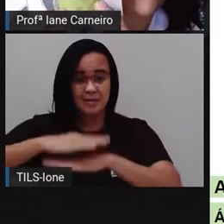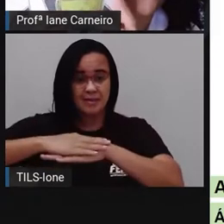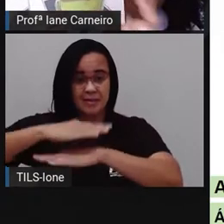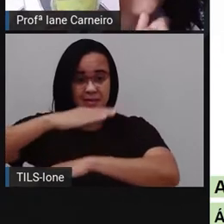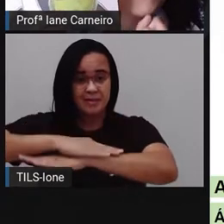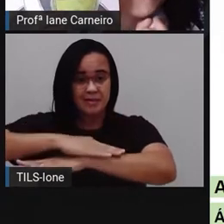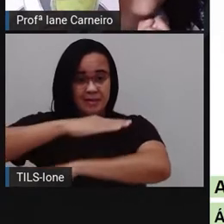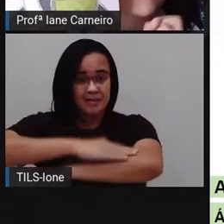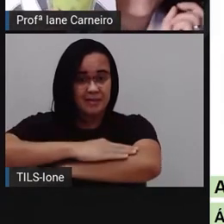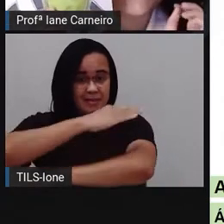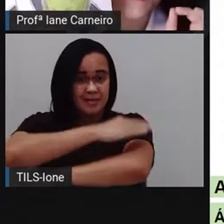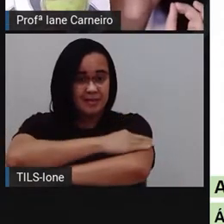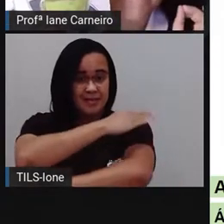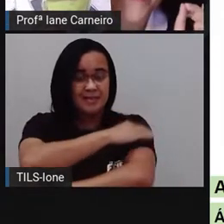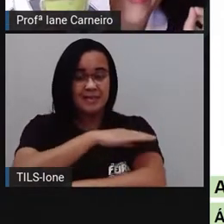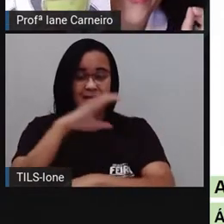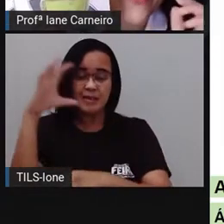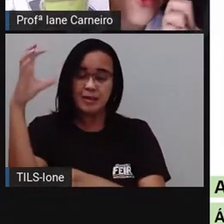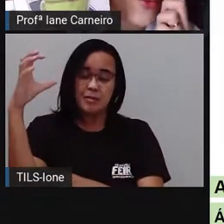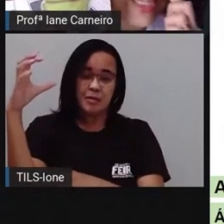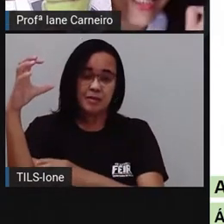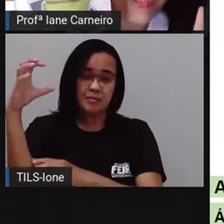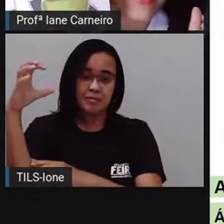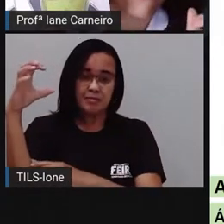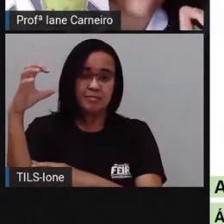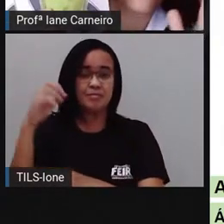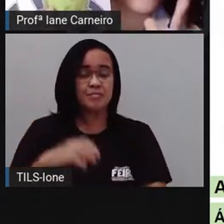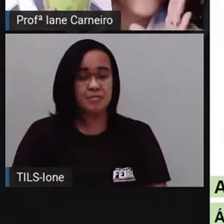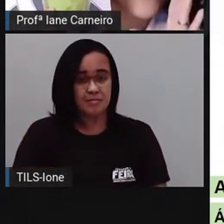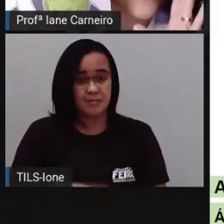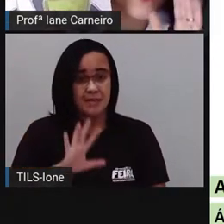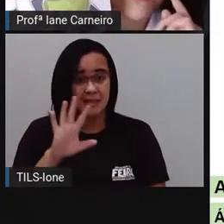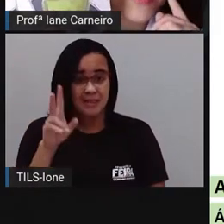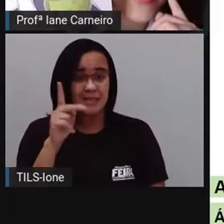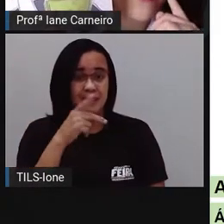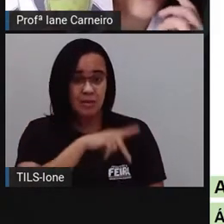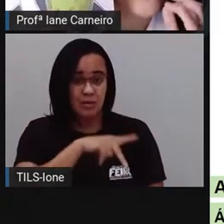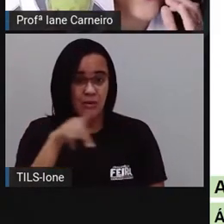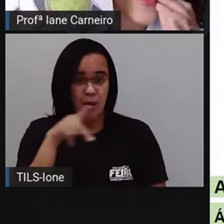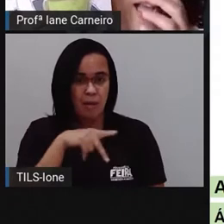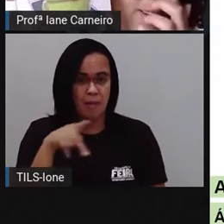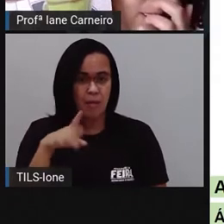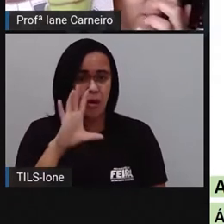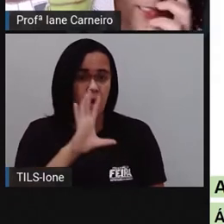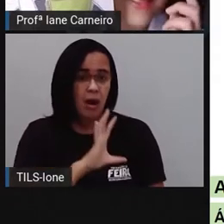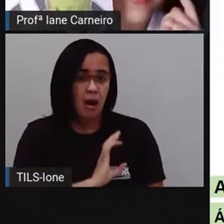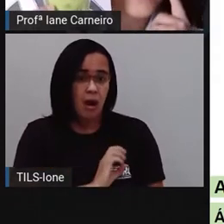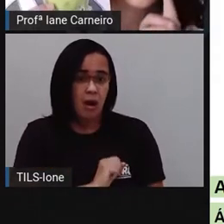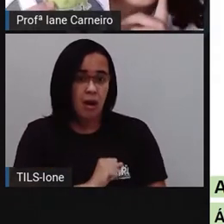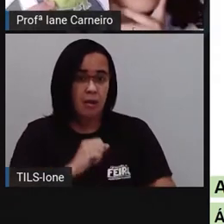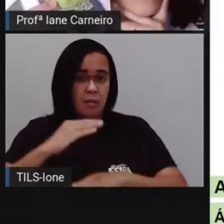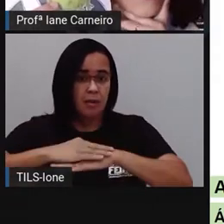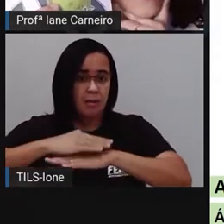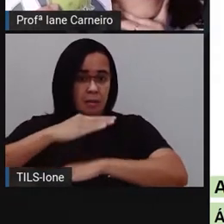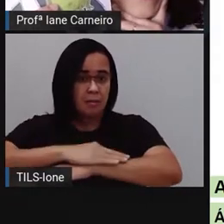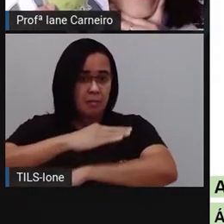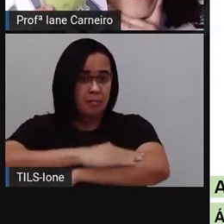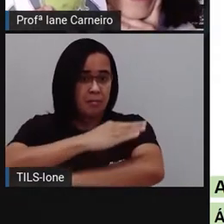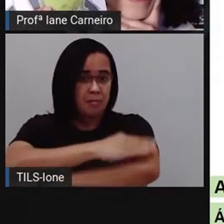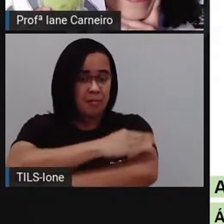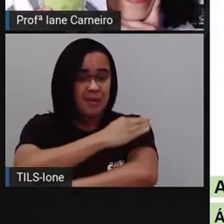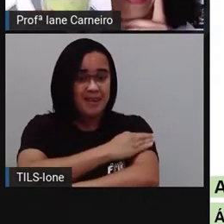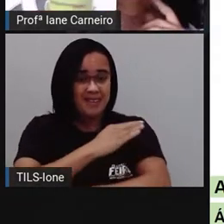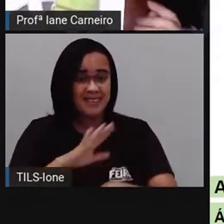sapo, um cogumelo. Tem uma pró, eu não vou contar quem é, não, mas tem uma pró que ama sapo. E toda aula agora que eu tenho um sapo, já perceberam?